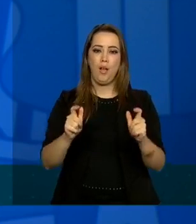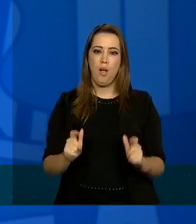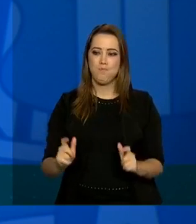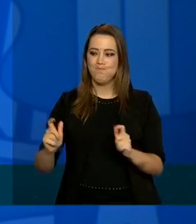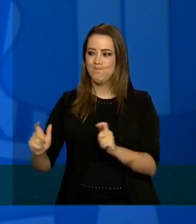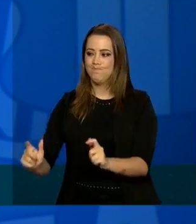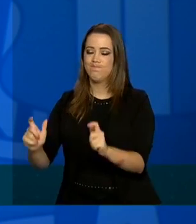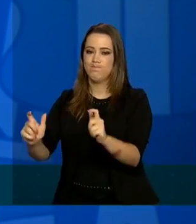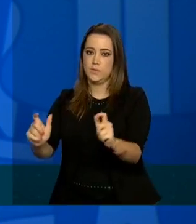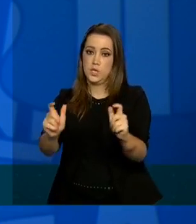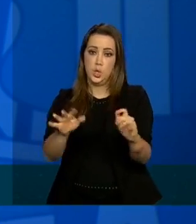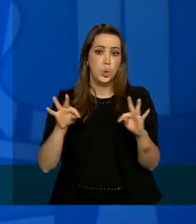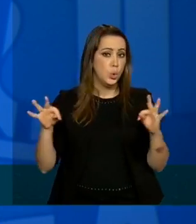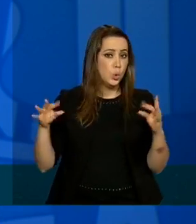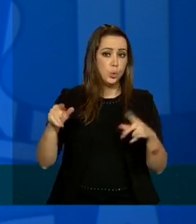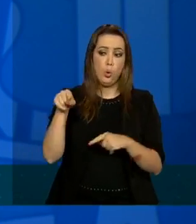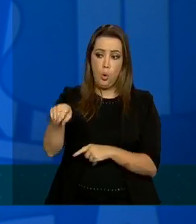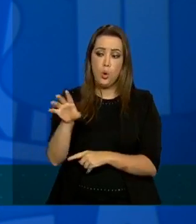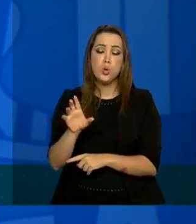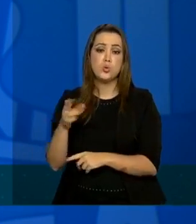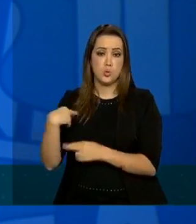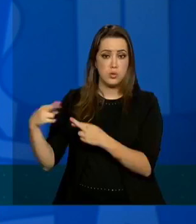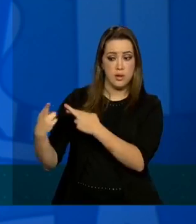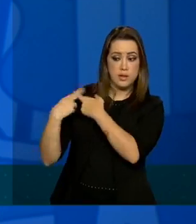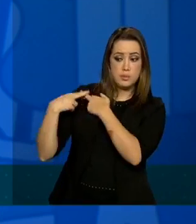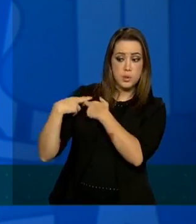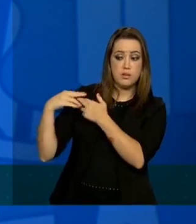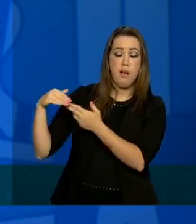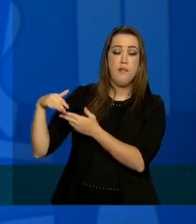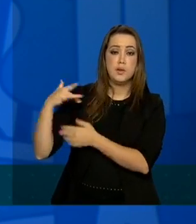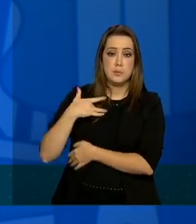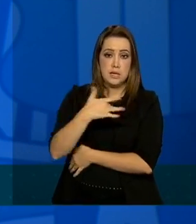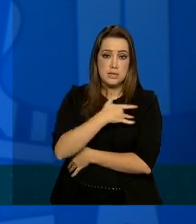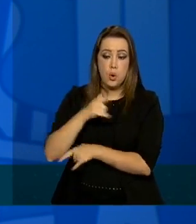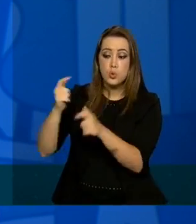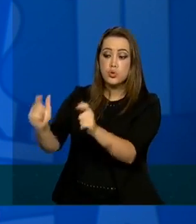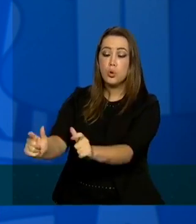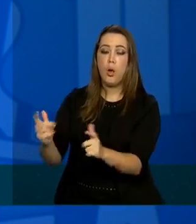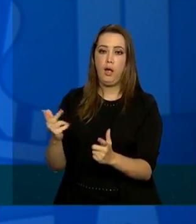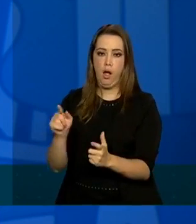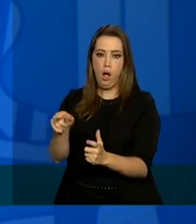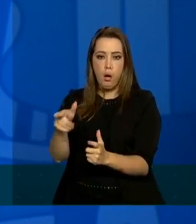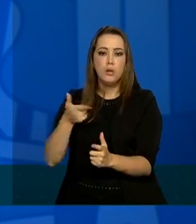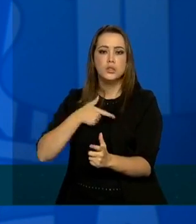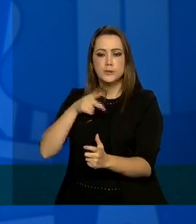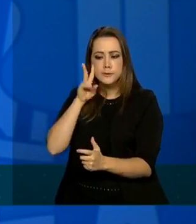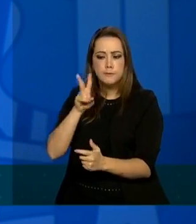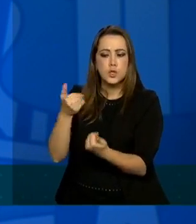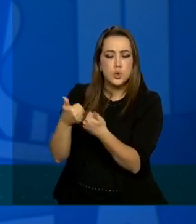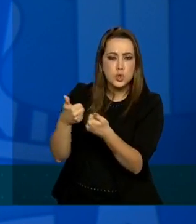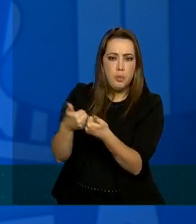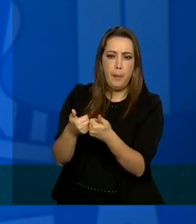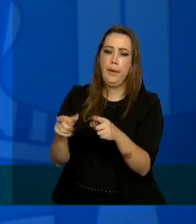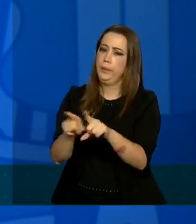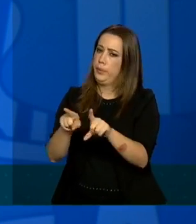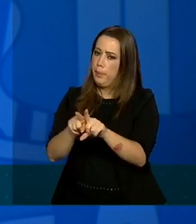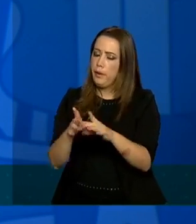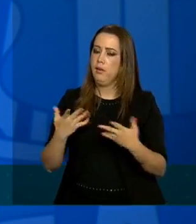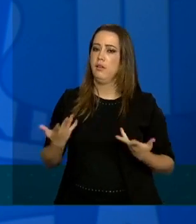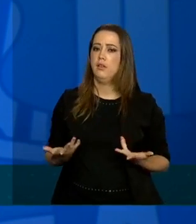secretários estaduais de saúde todos os secretários municipais de saúde e suas equipes têm acompanhado isso de forma